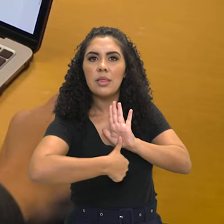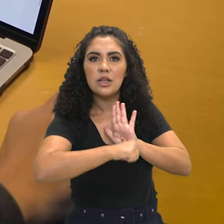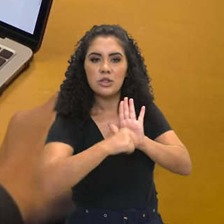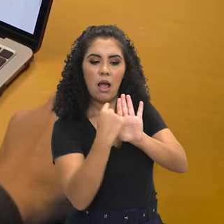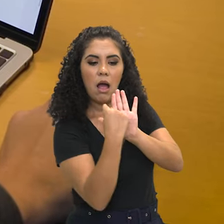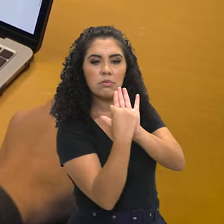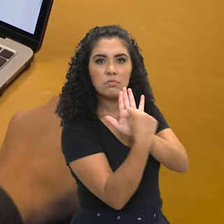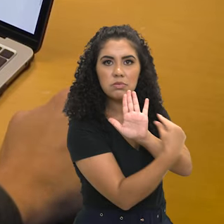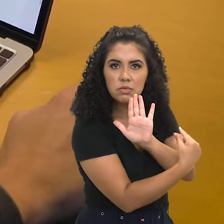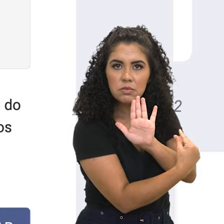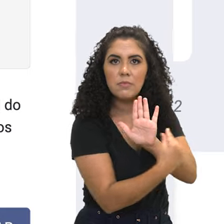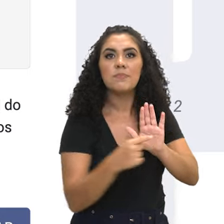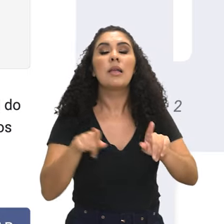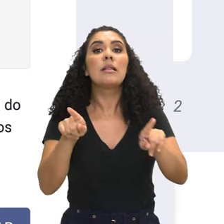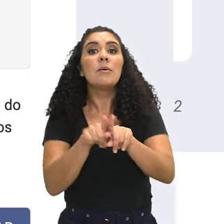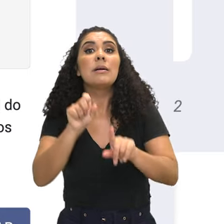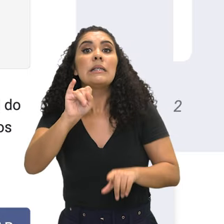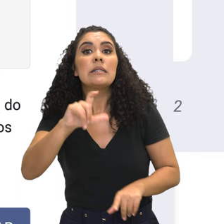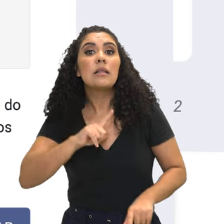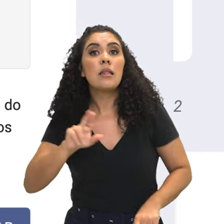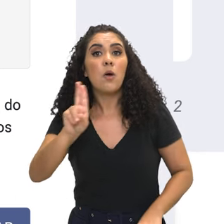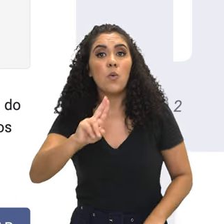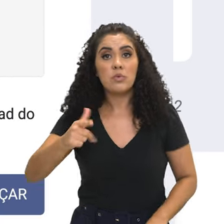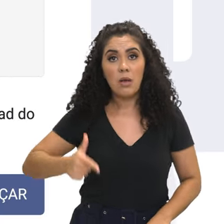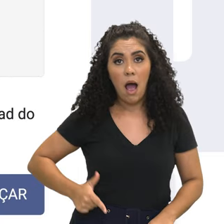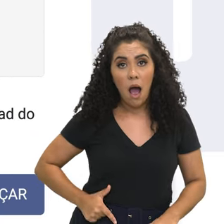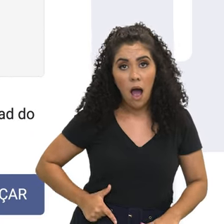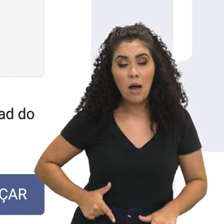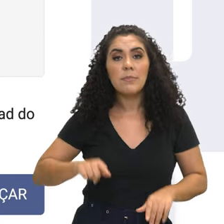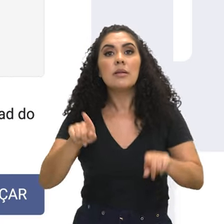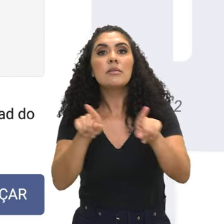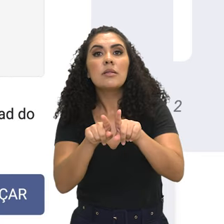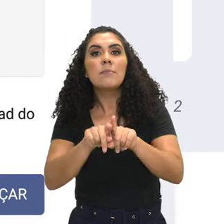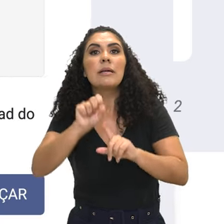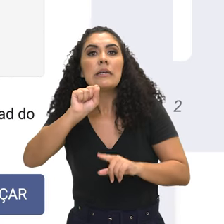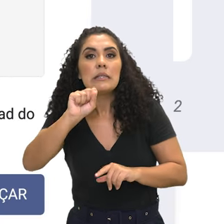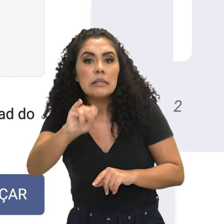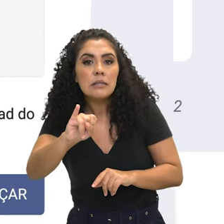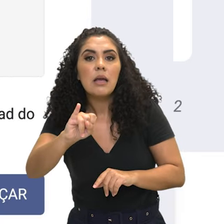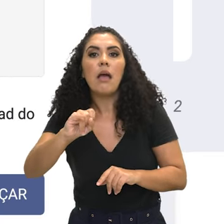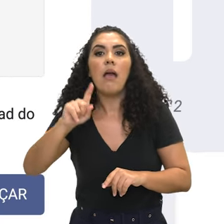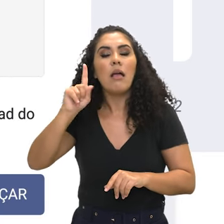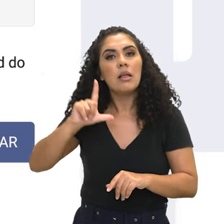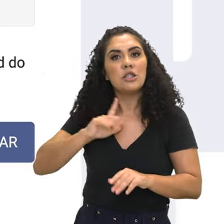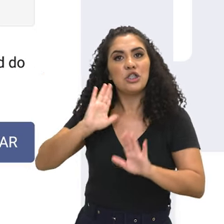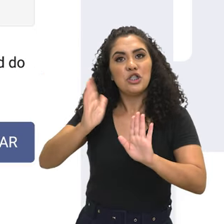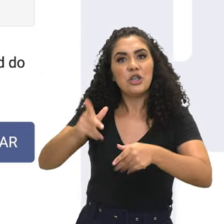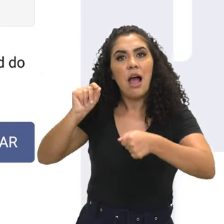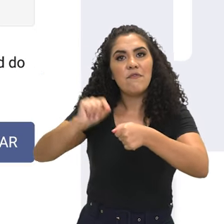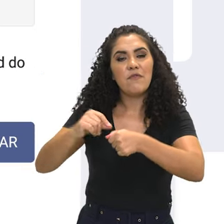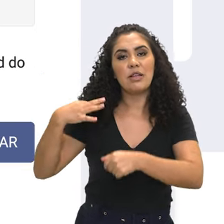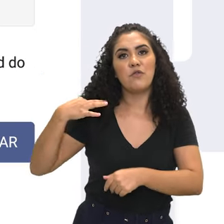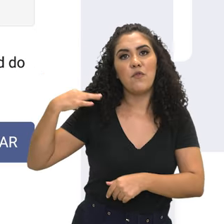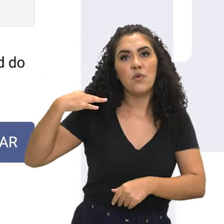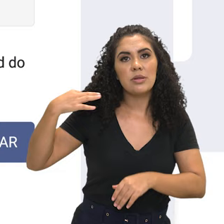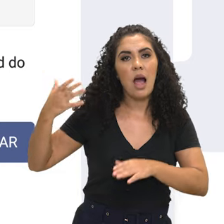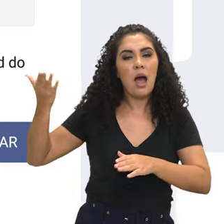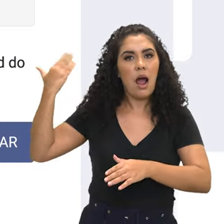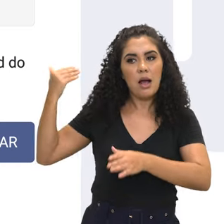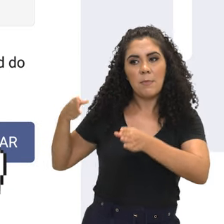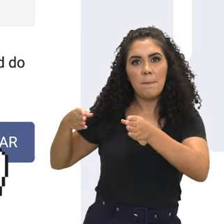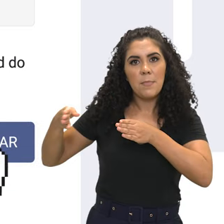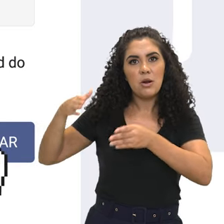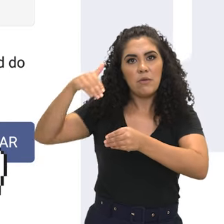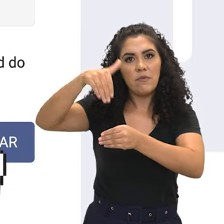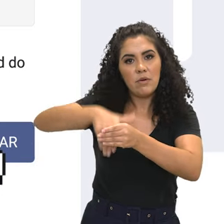carteira de identidade, se eu porto arma de fogo, se eu exerci a função de jurado, se eu prestei serviço